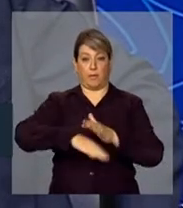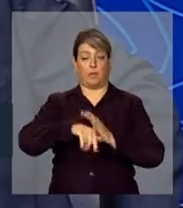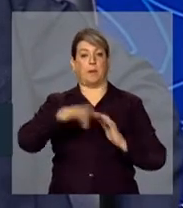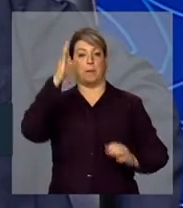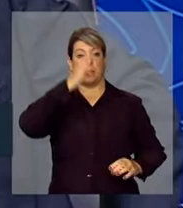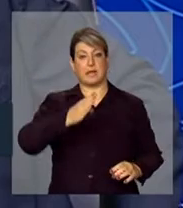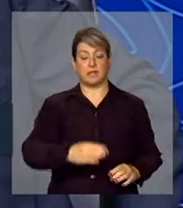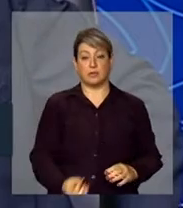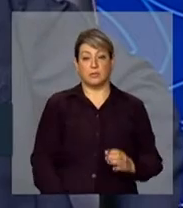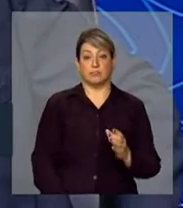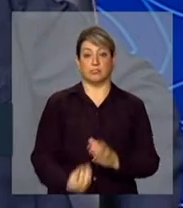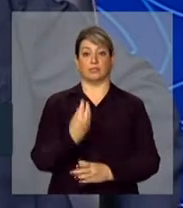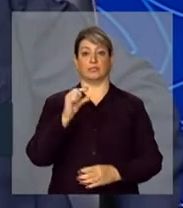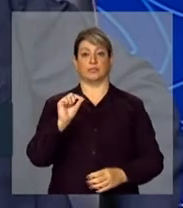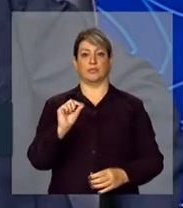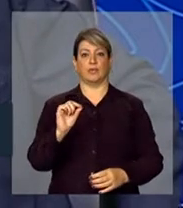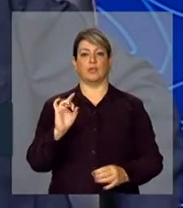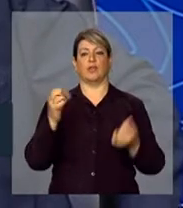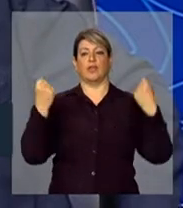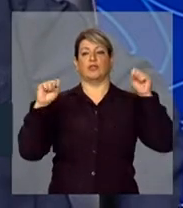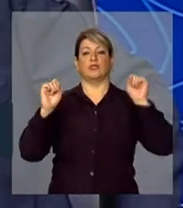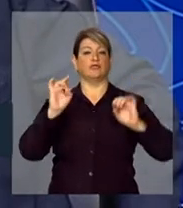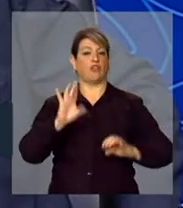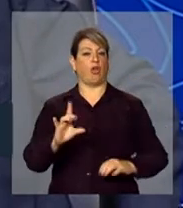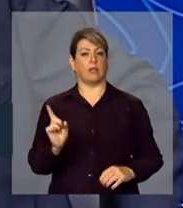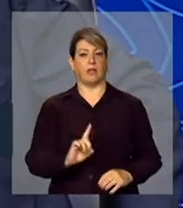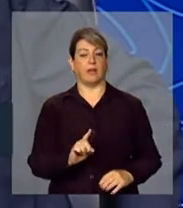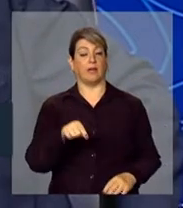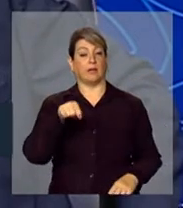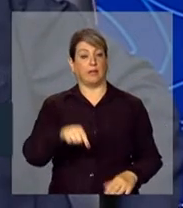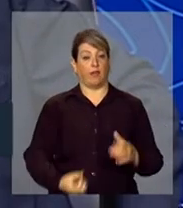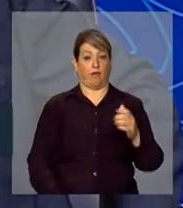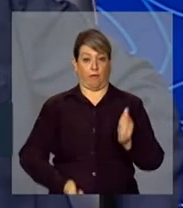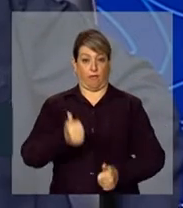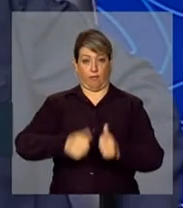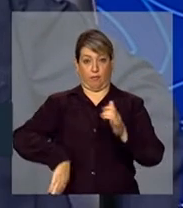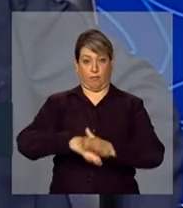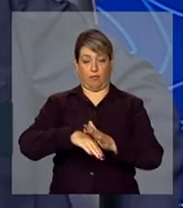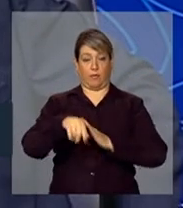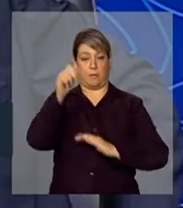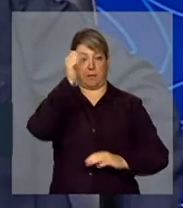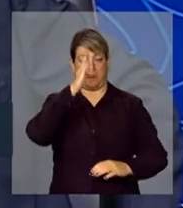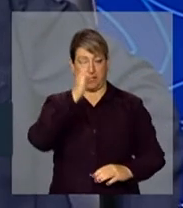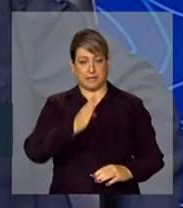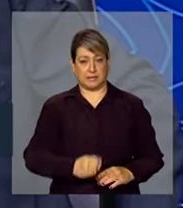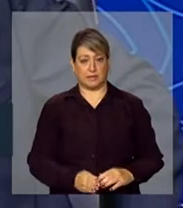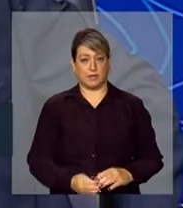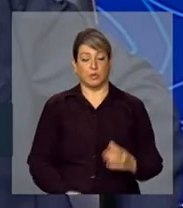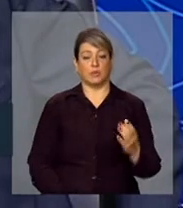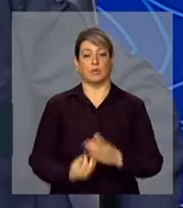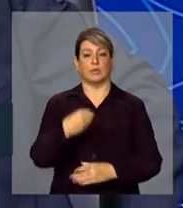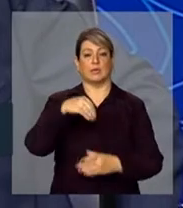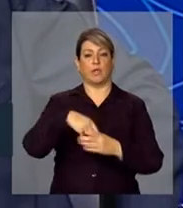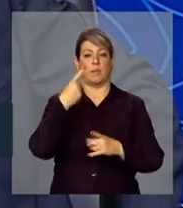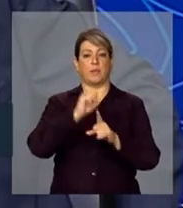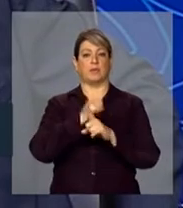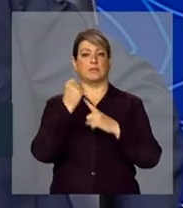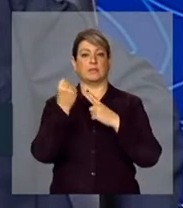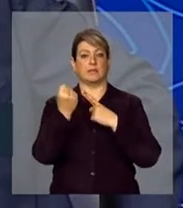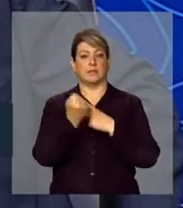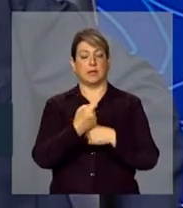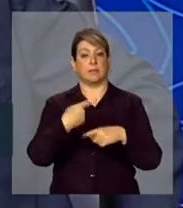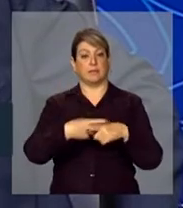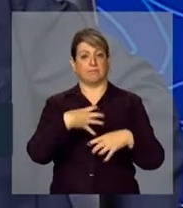apenas como um esporte. O futebol no Brasil surgiu em uma sociedade marcada pelo